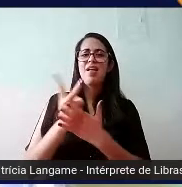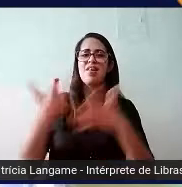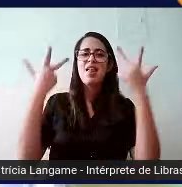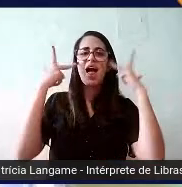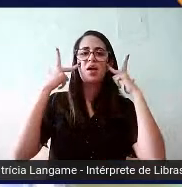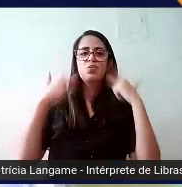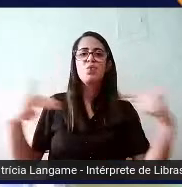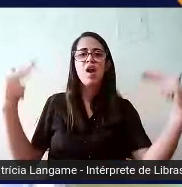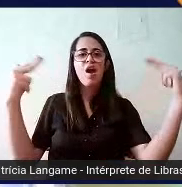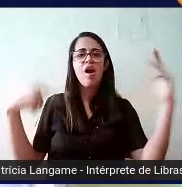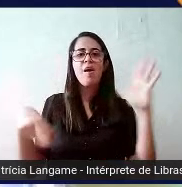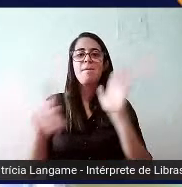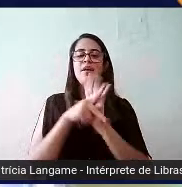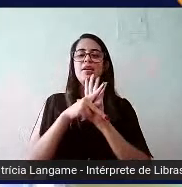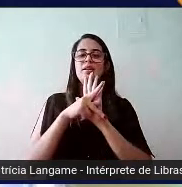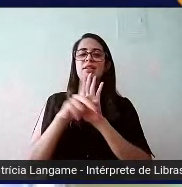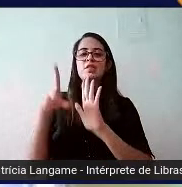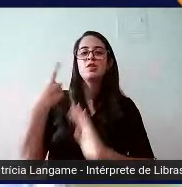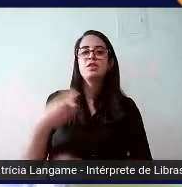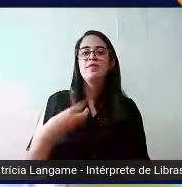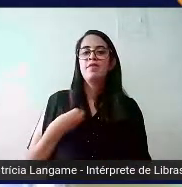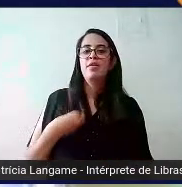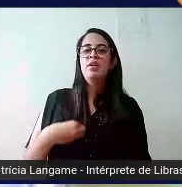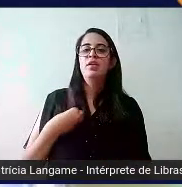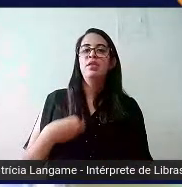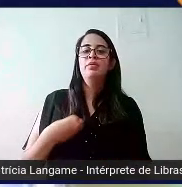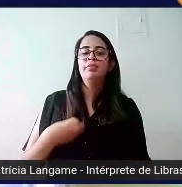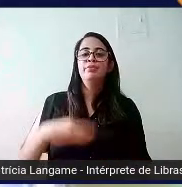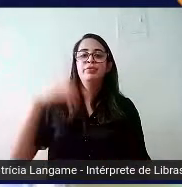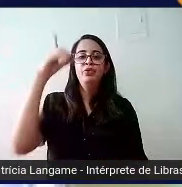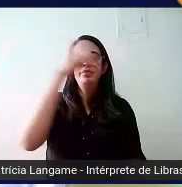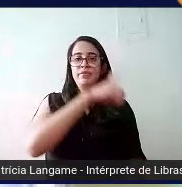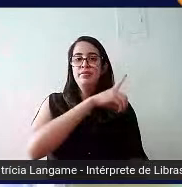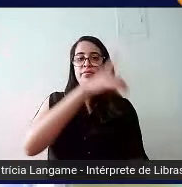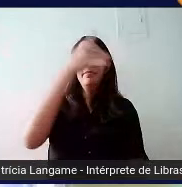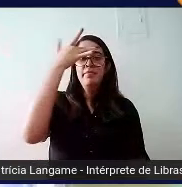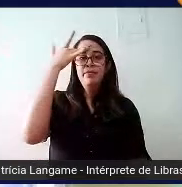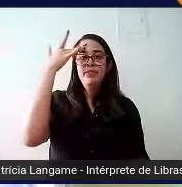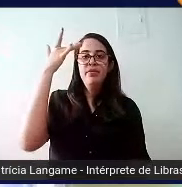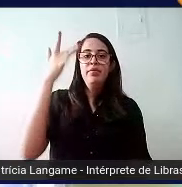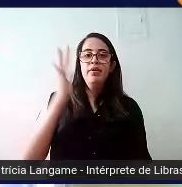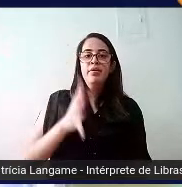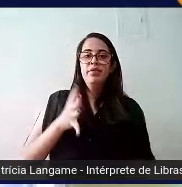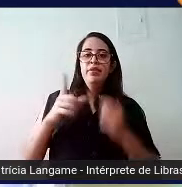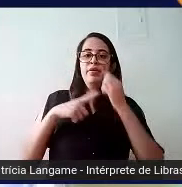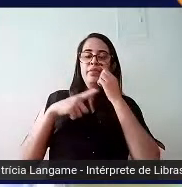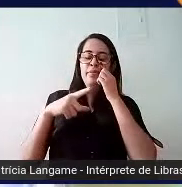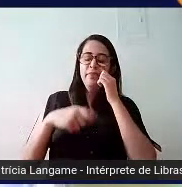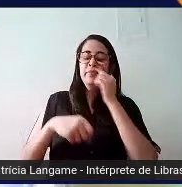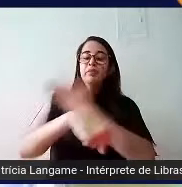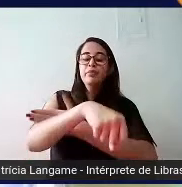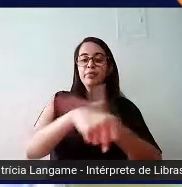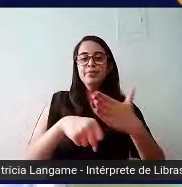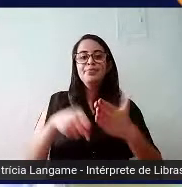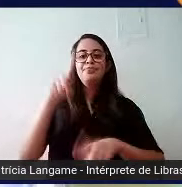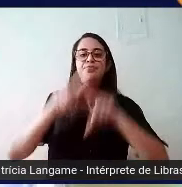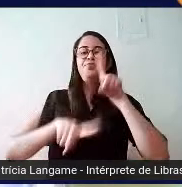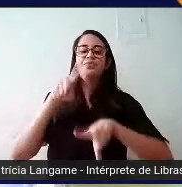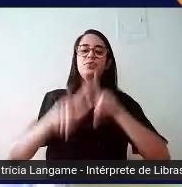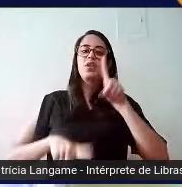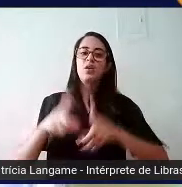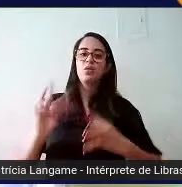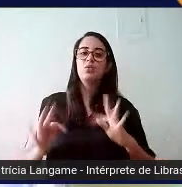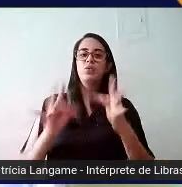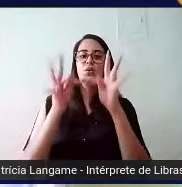faz parte já da nossa vida. É muito difícil alguém que já está habituado com esses recursos tecnológicos, passar a